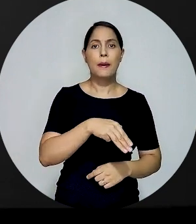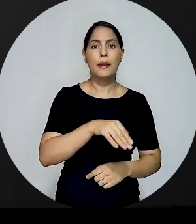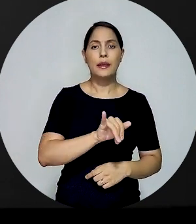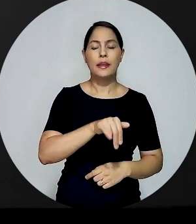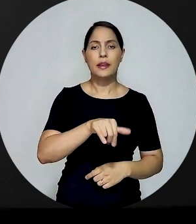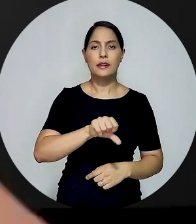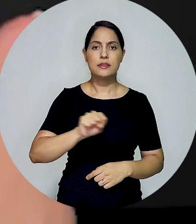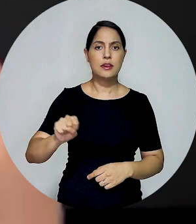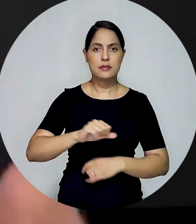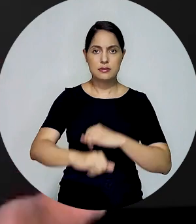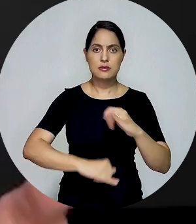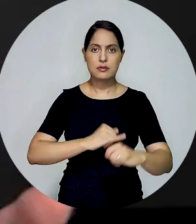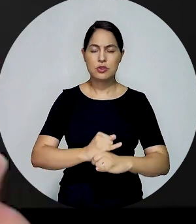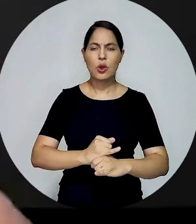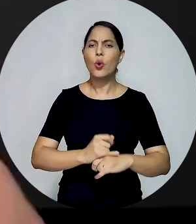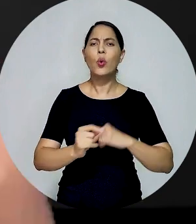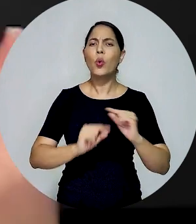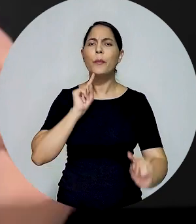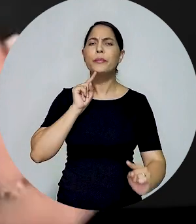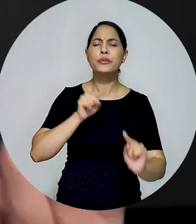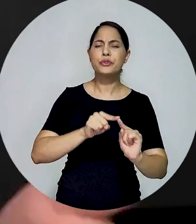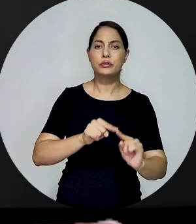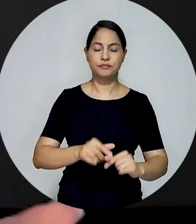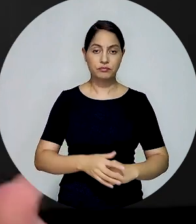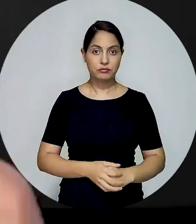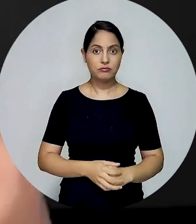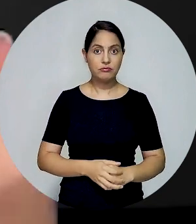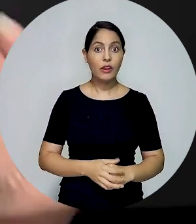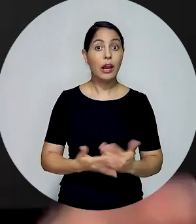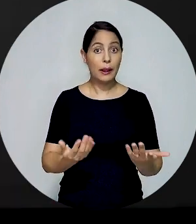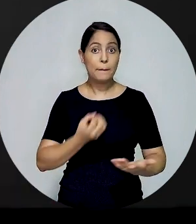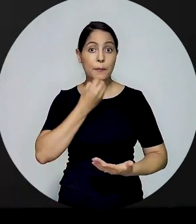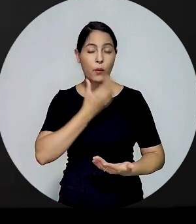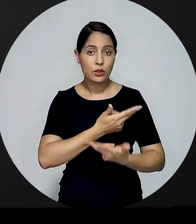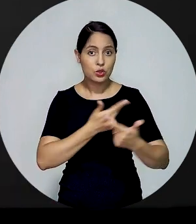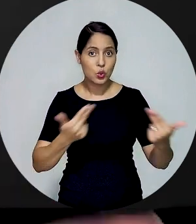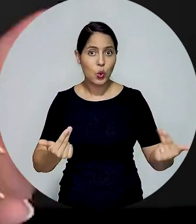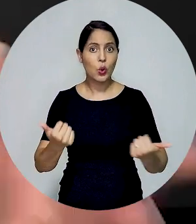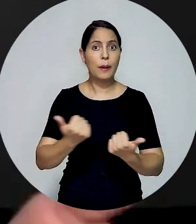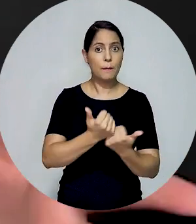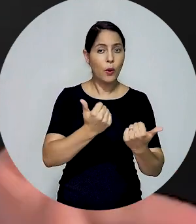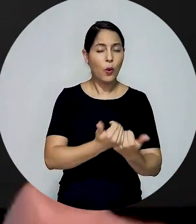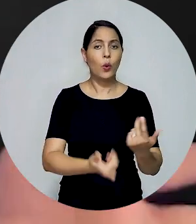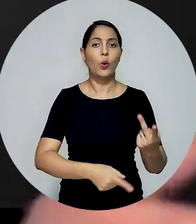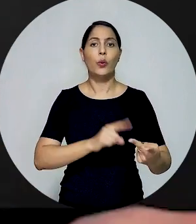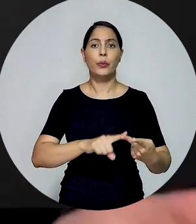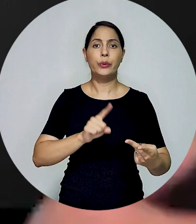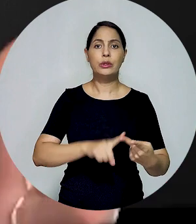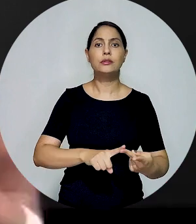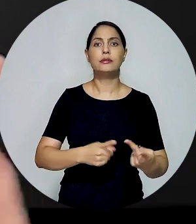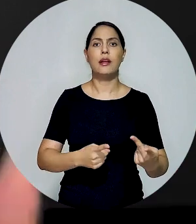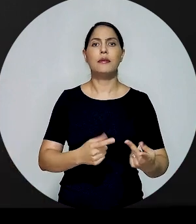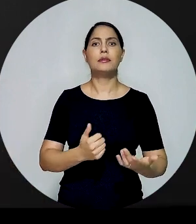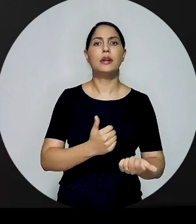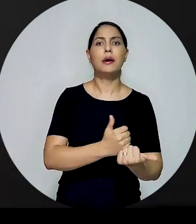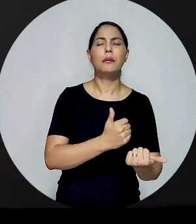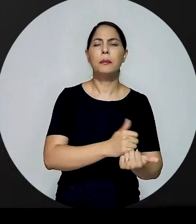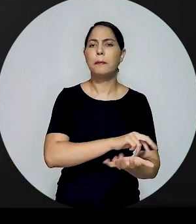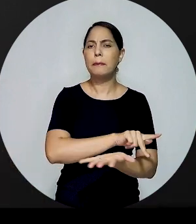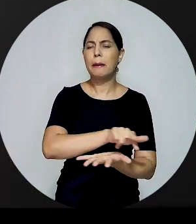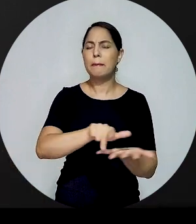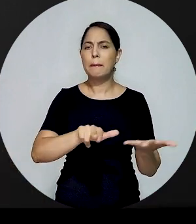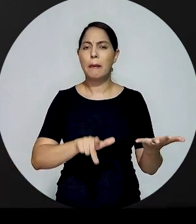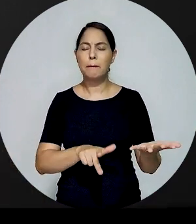Digital, que permite o requerimento de benefícios e de serviços diretamente online, sem a necessidade de